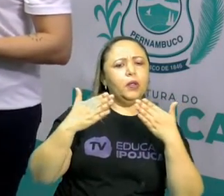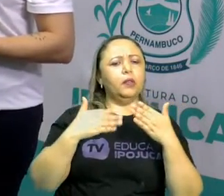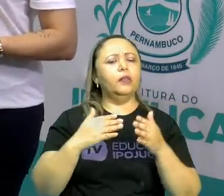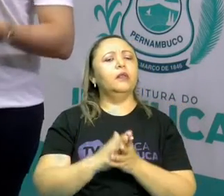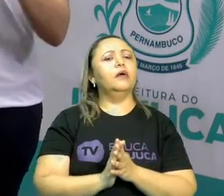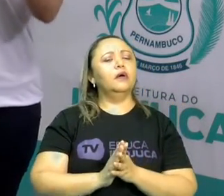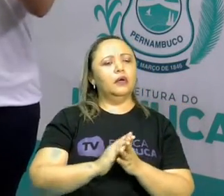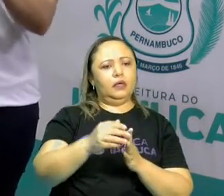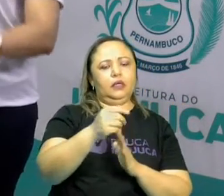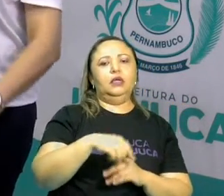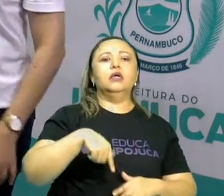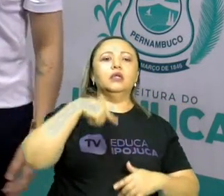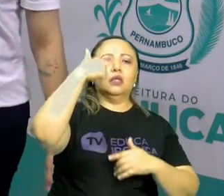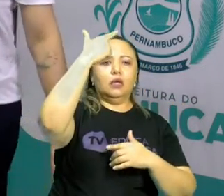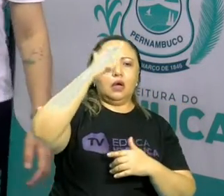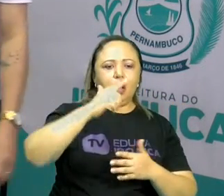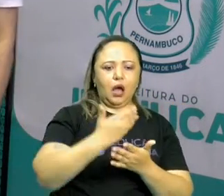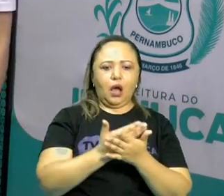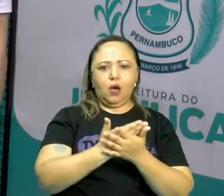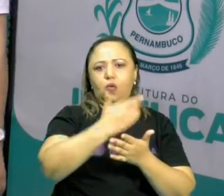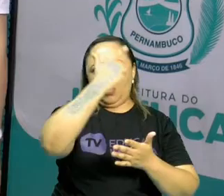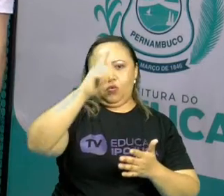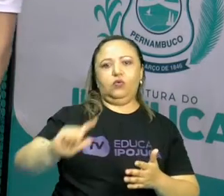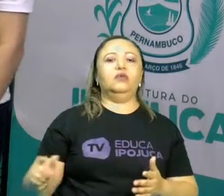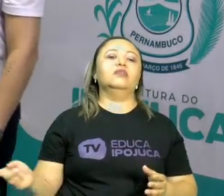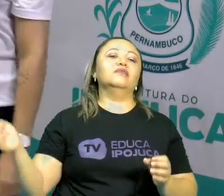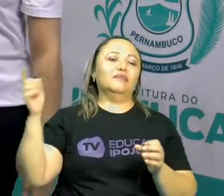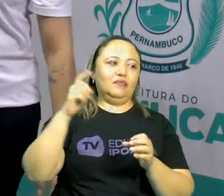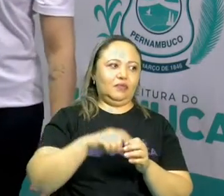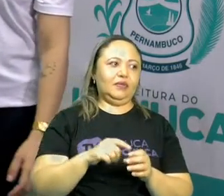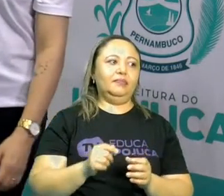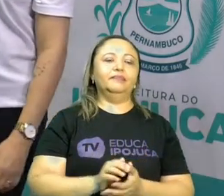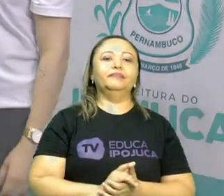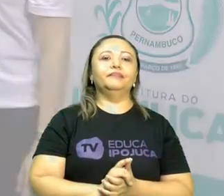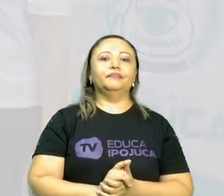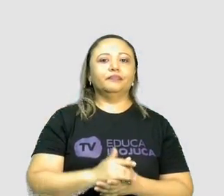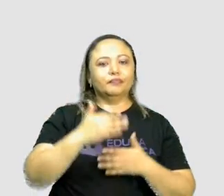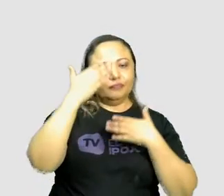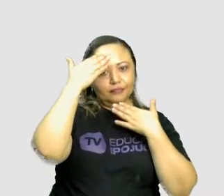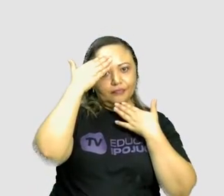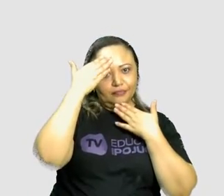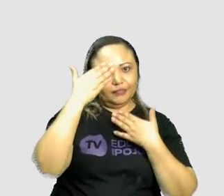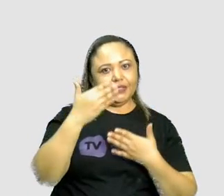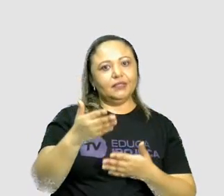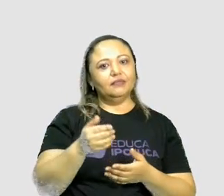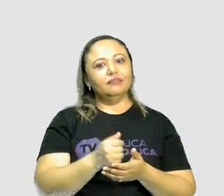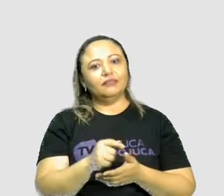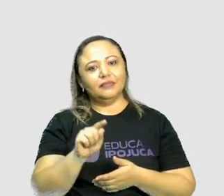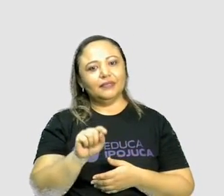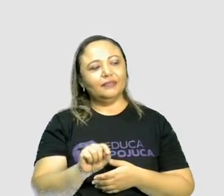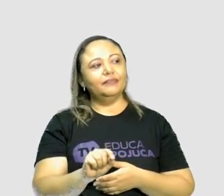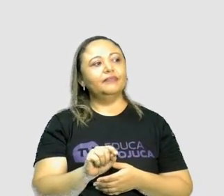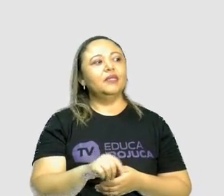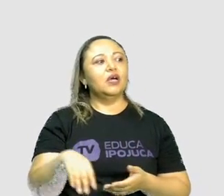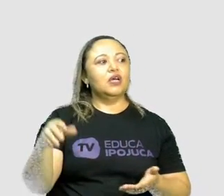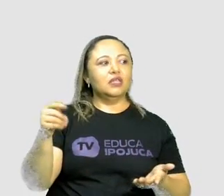colegas e na próxima aula a gente retoma. Ok? Então, na aula de hoje, nós identificamos a